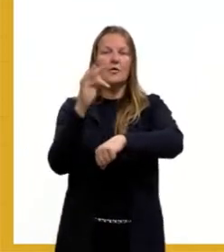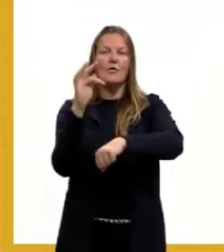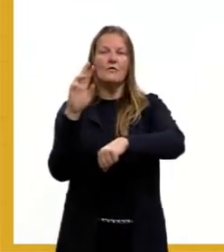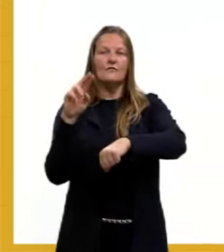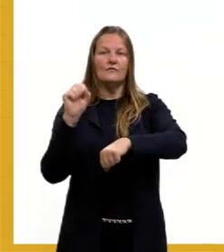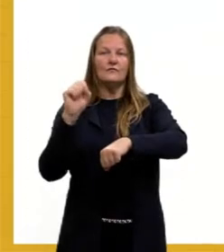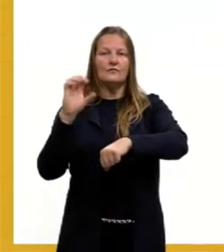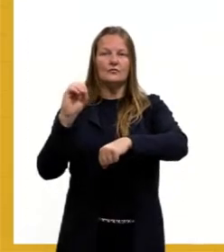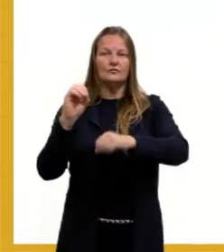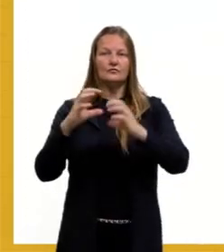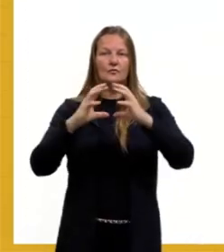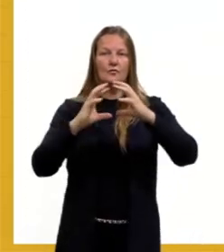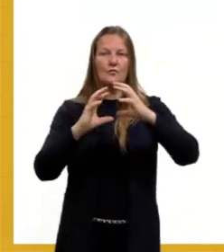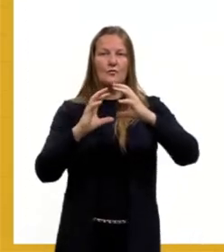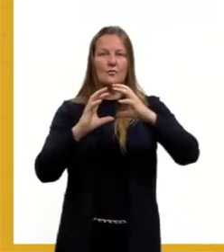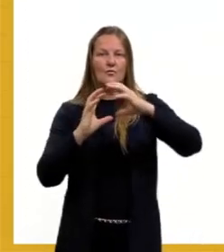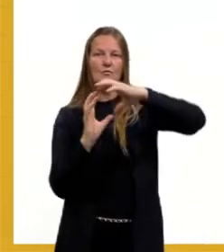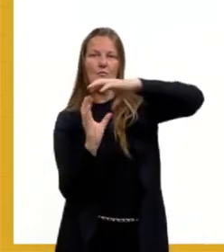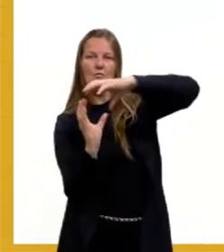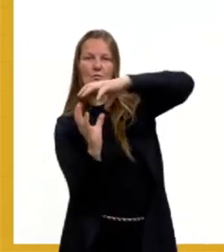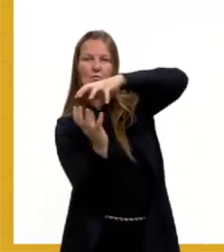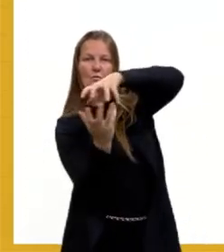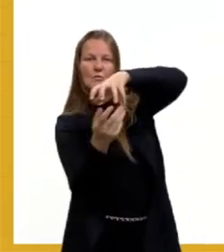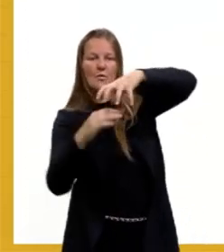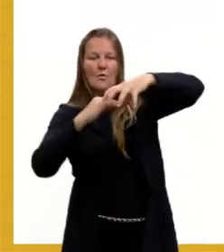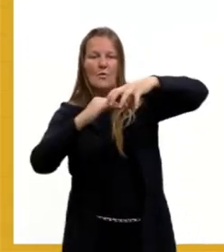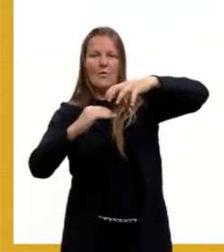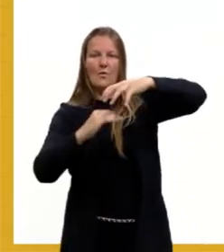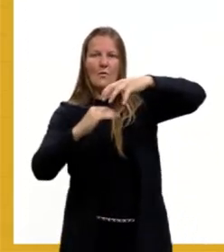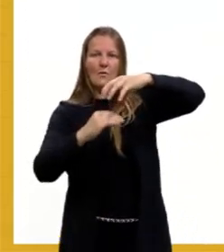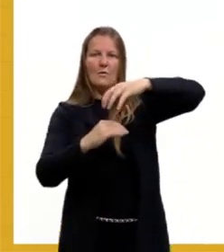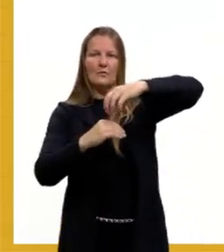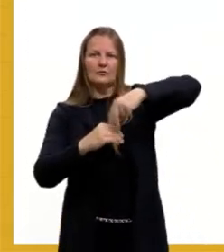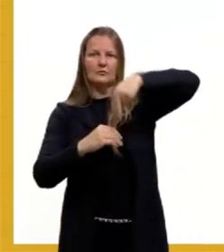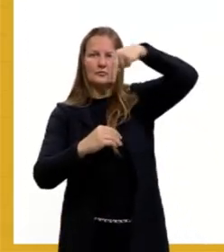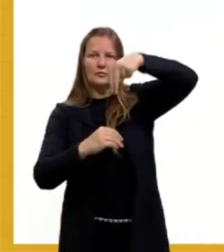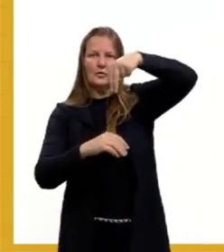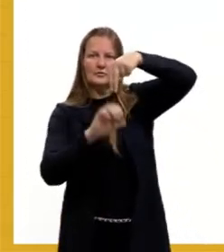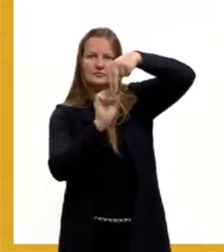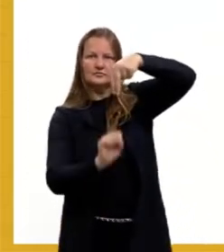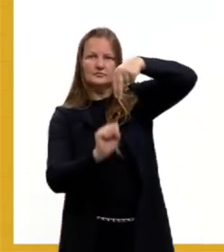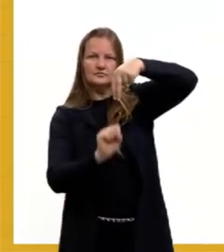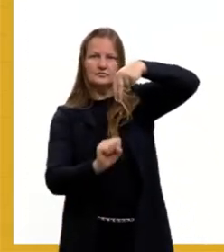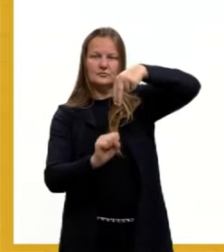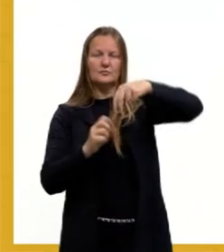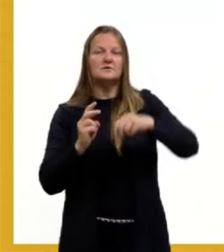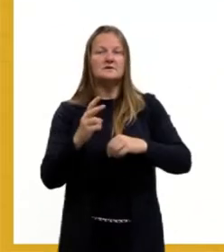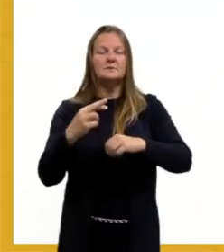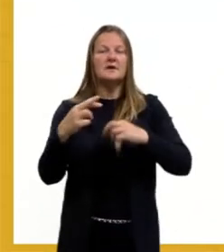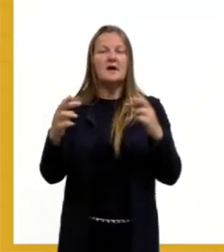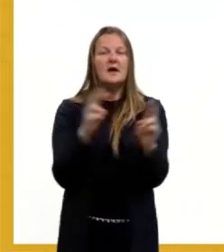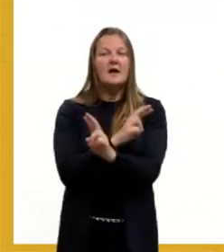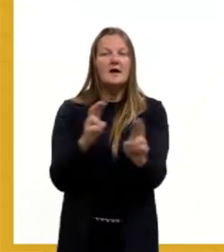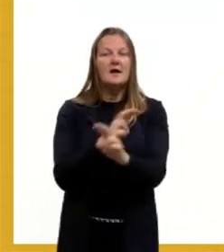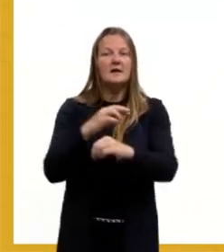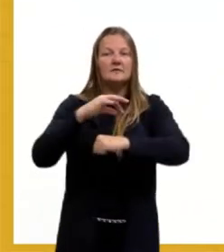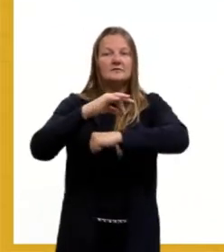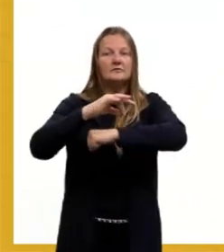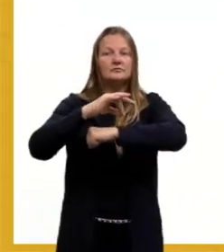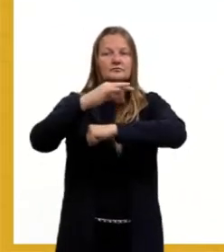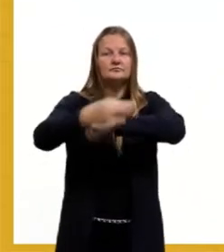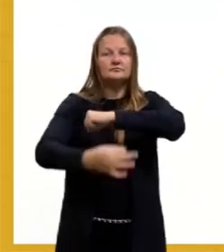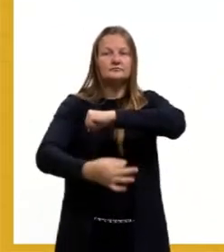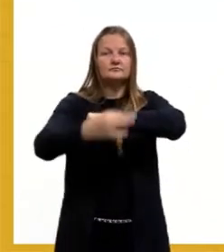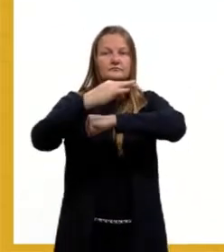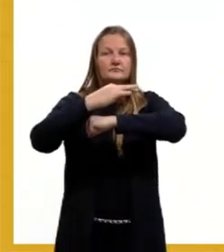Hemisférios diferentes, então, a gente soma as longitudes, tá, sempre vai ser relacionada a longitude. Se os dois estiverem no